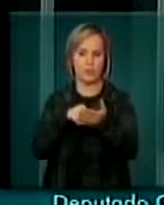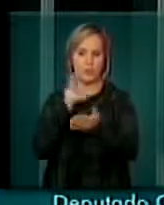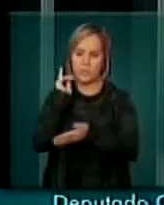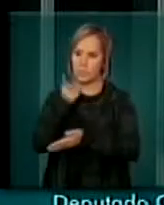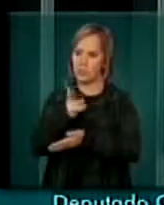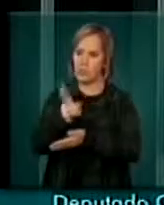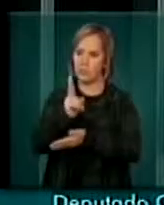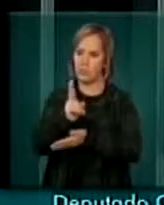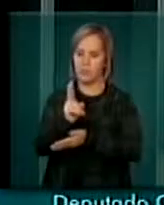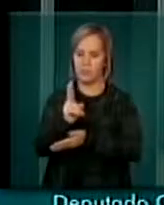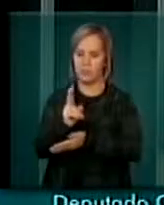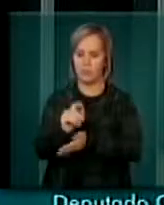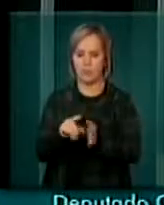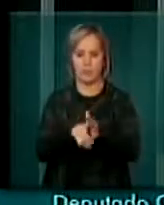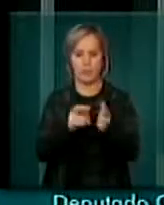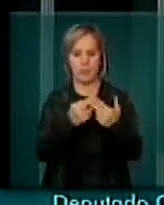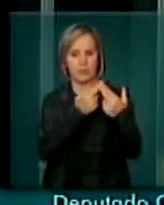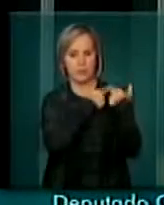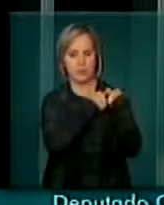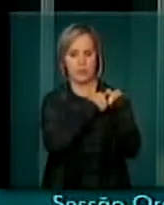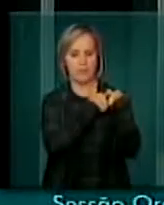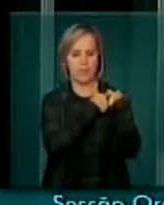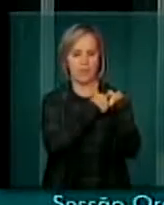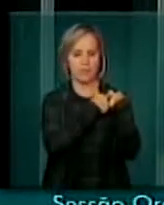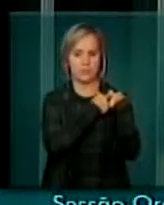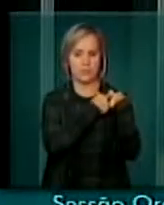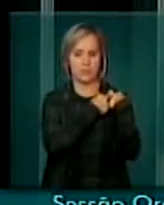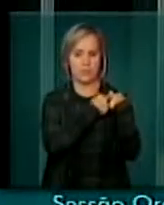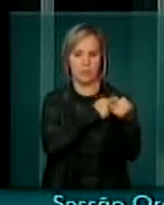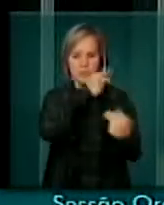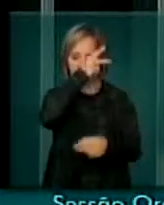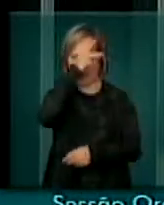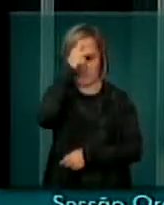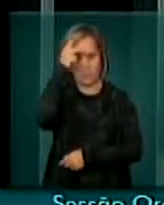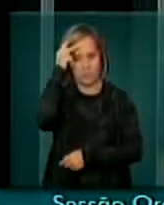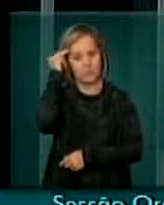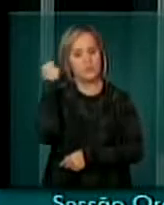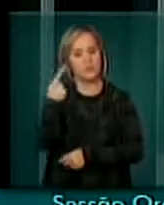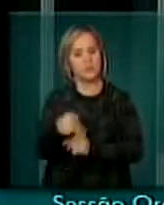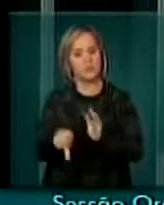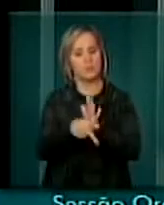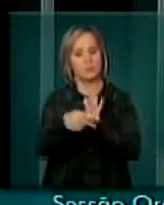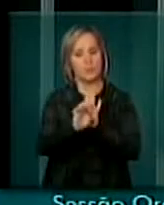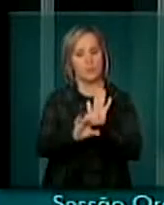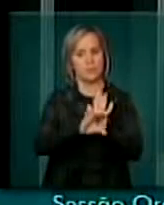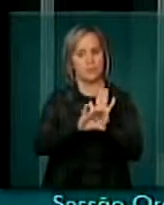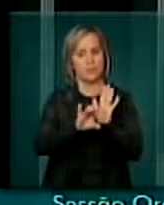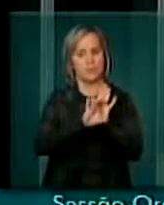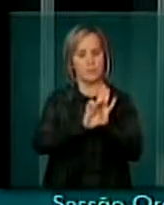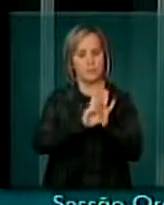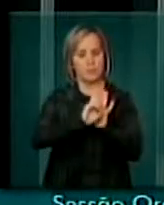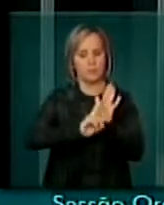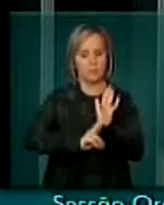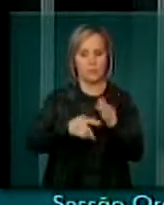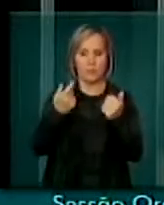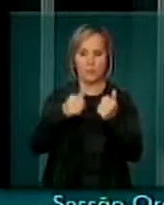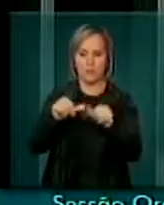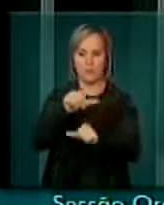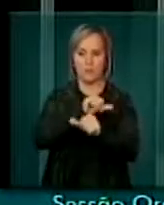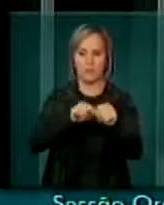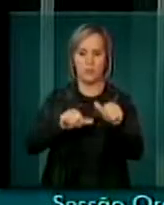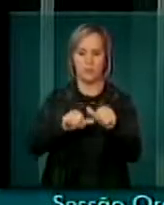a revogação de um preceito constitucional adotado por esta Casa que precisa ser revogado,